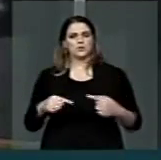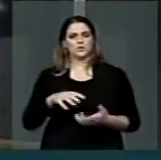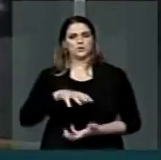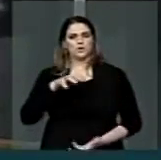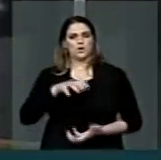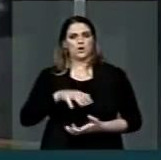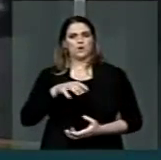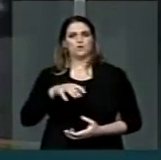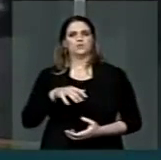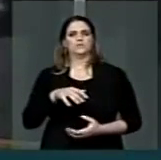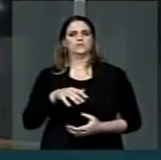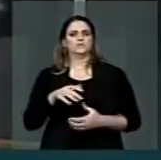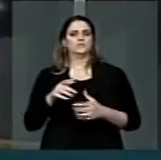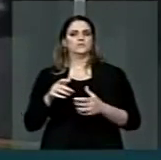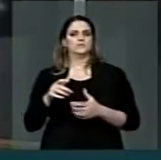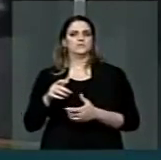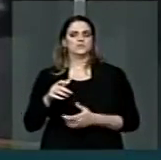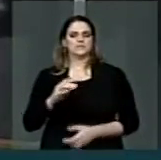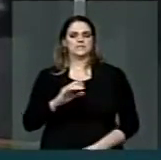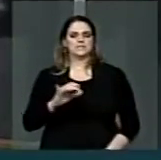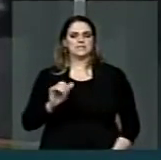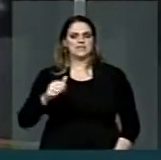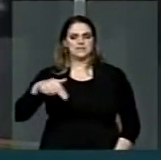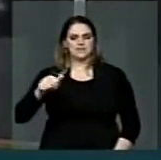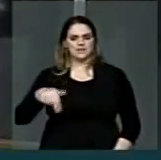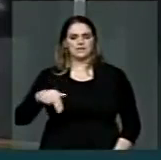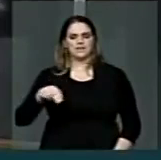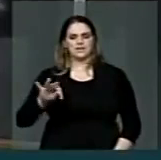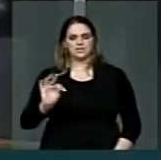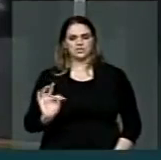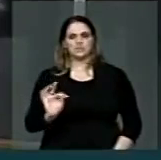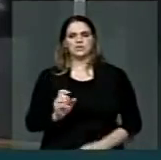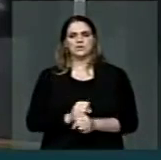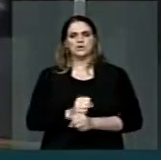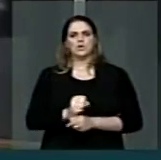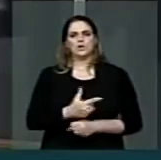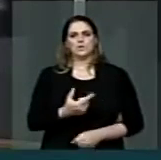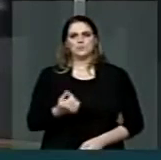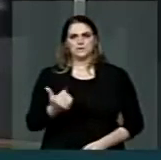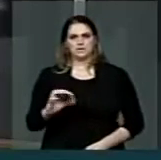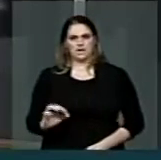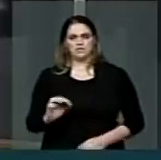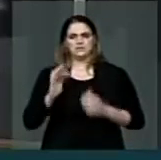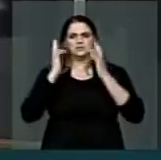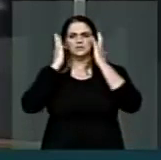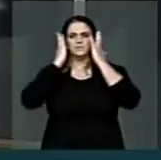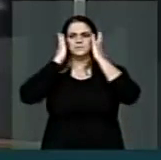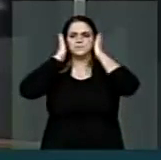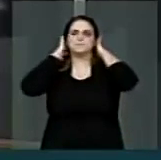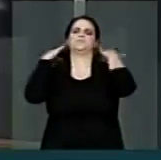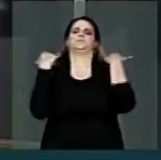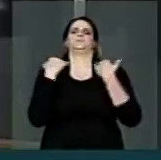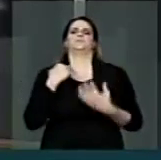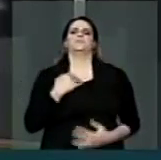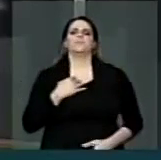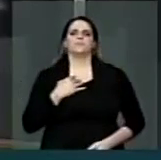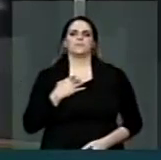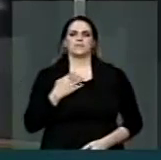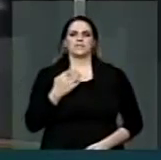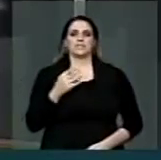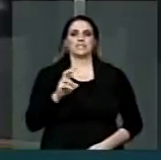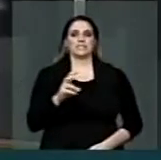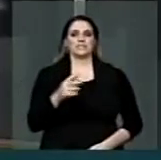estabelecimentos notificadores do Sinanet, no ano de 2010. As notificações foram provenientes de 524 municípios